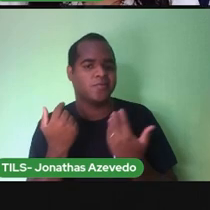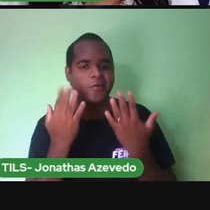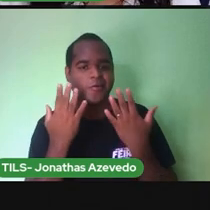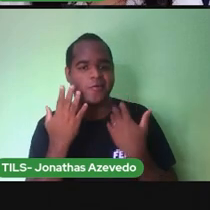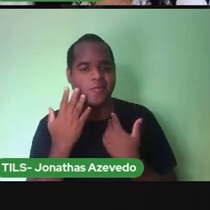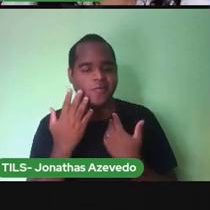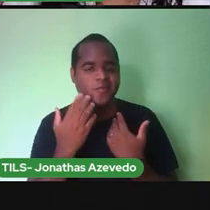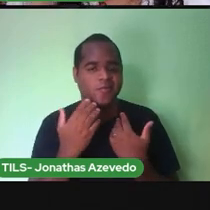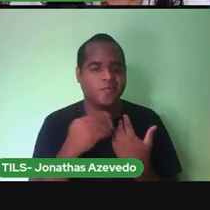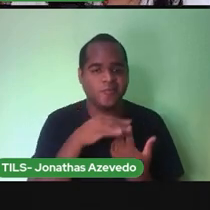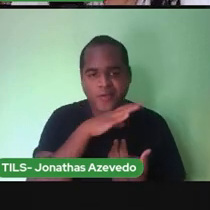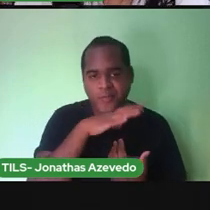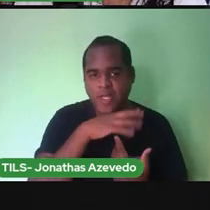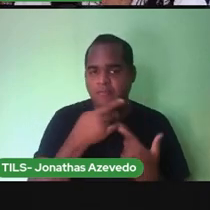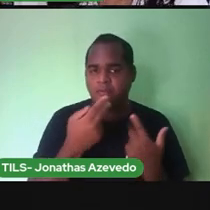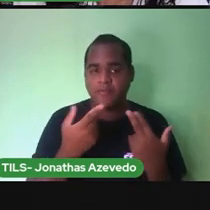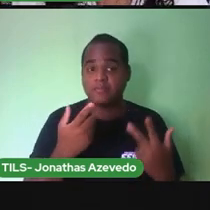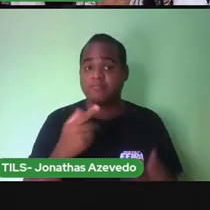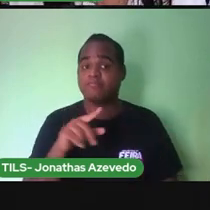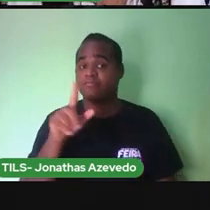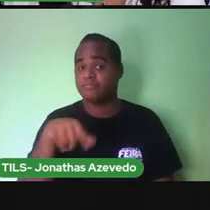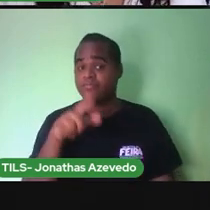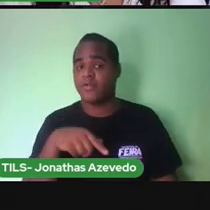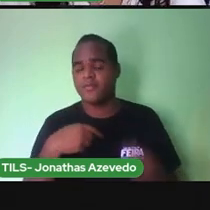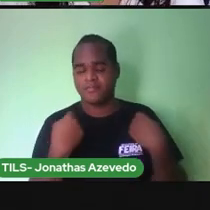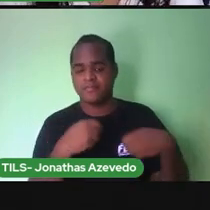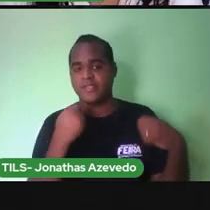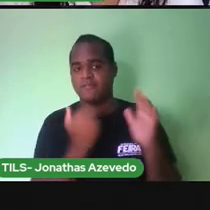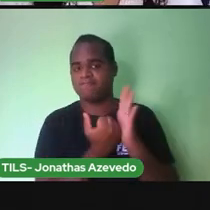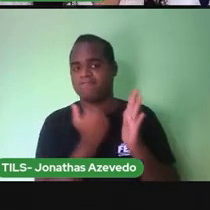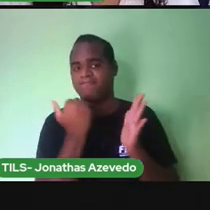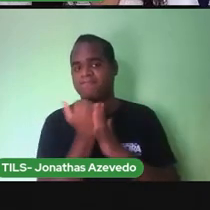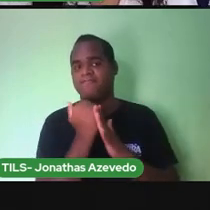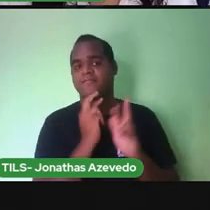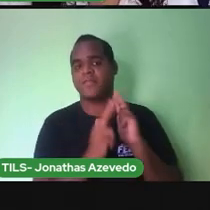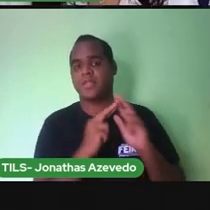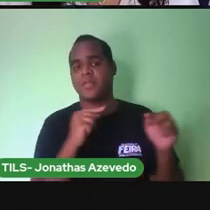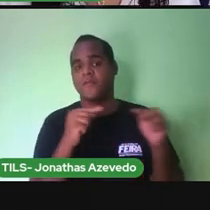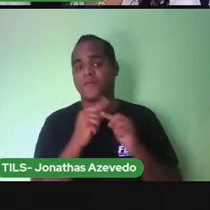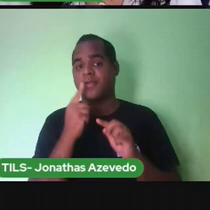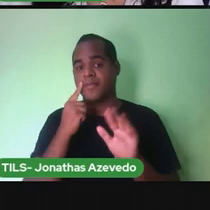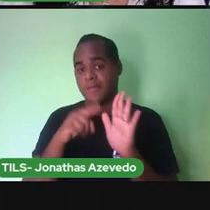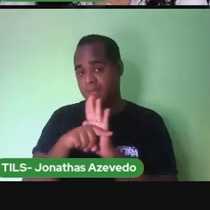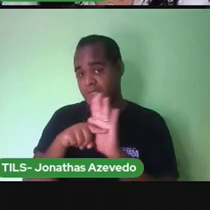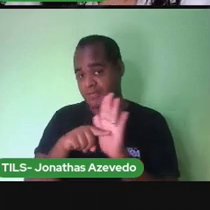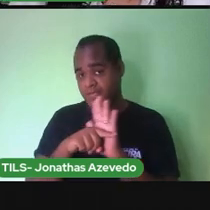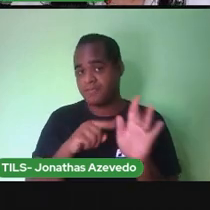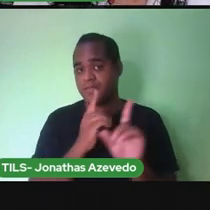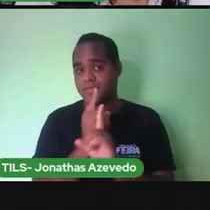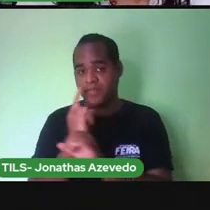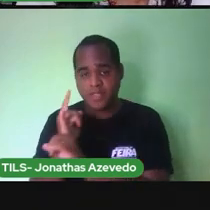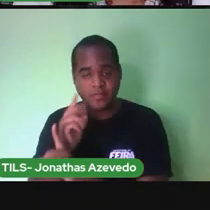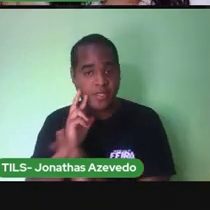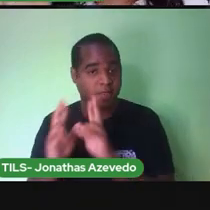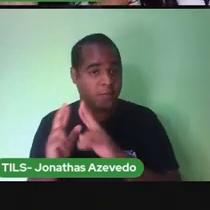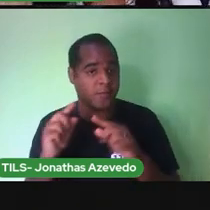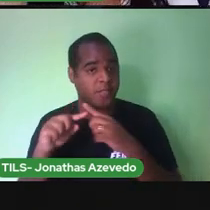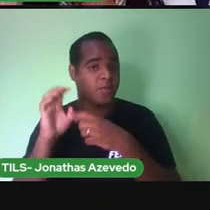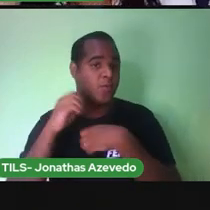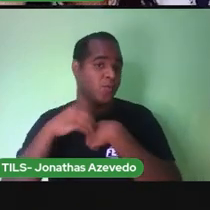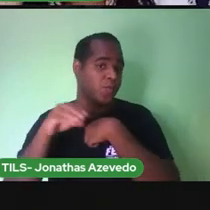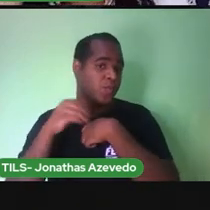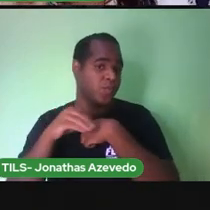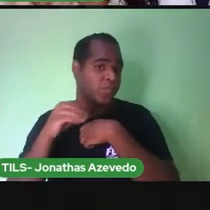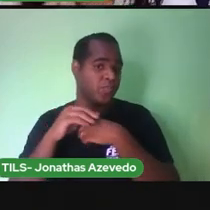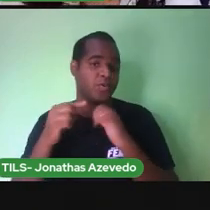Isso Essa vai ser A sua atividade Complementar Você vai pesquisar E vai responder De acordo Com